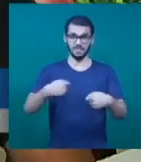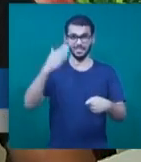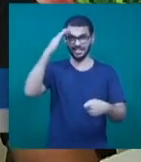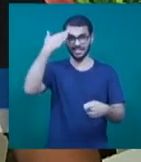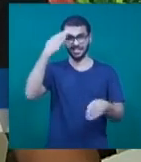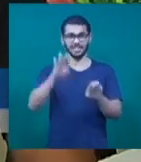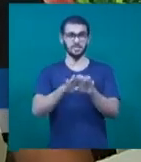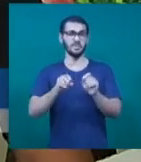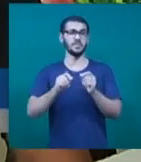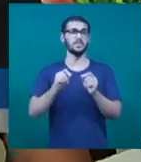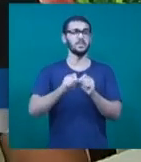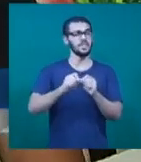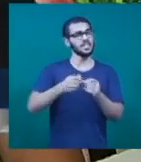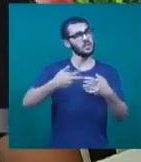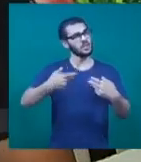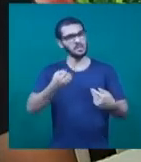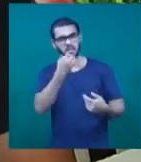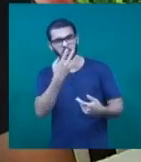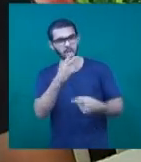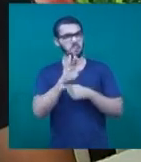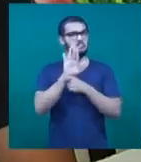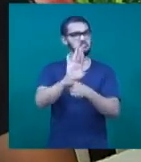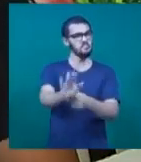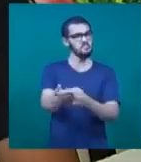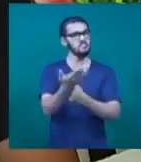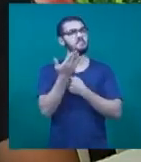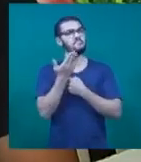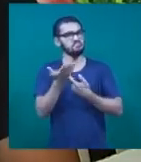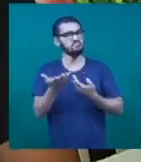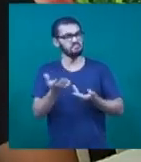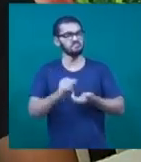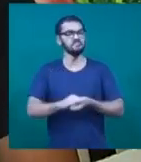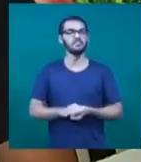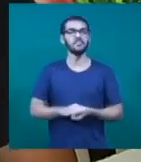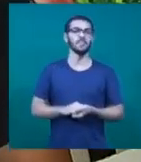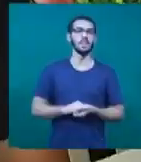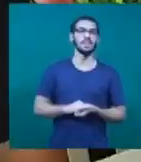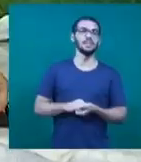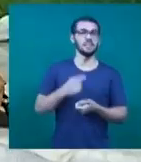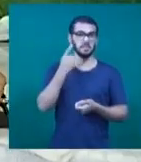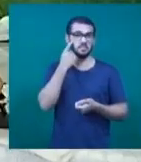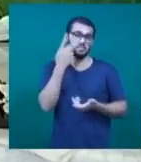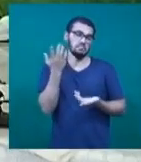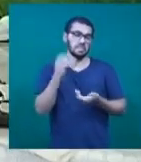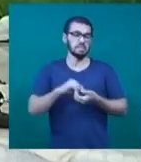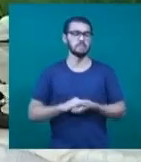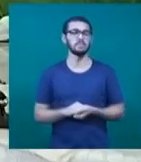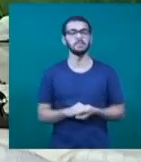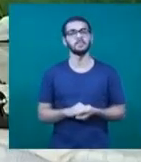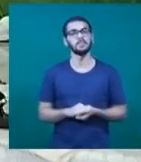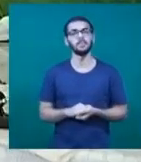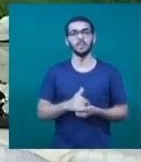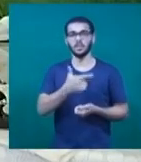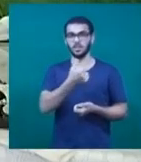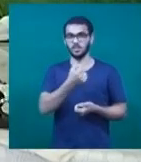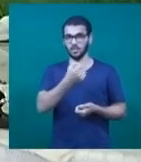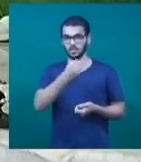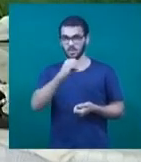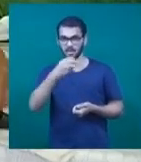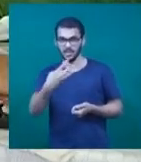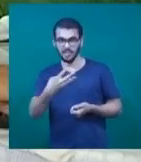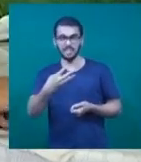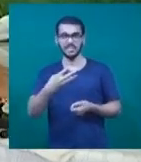boas para quem fez para a gente, né? Isso que eu acho, o ponto de vista meu. Em 2003, José Urico foi